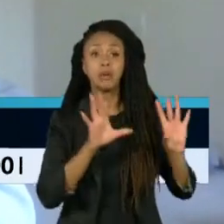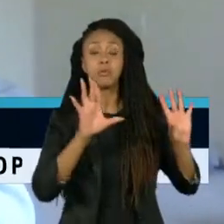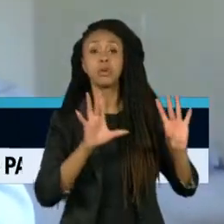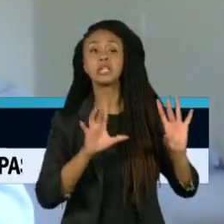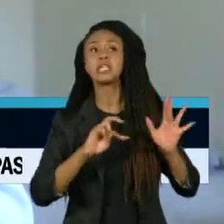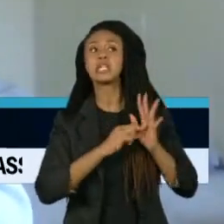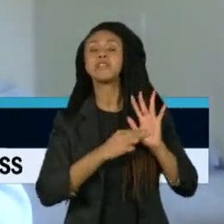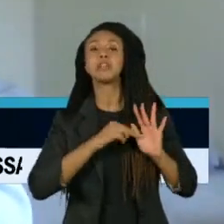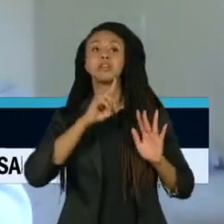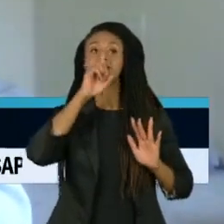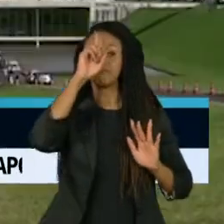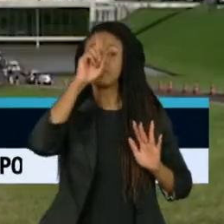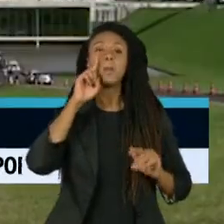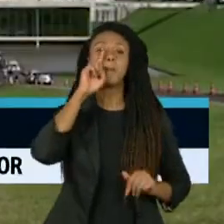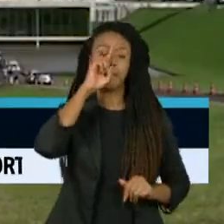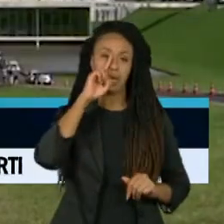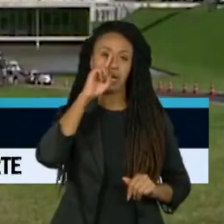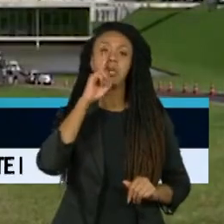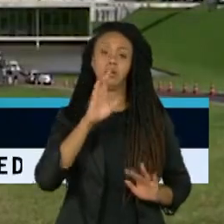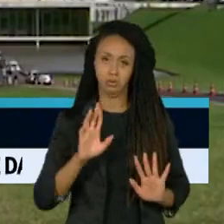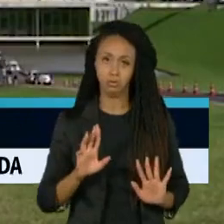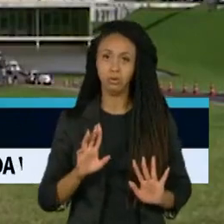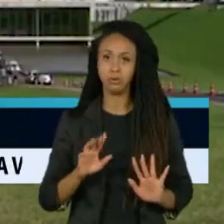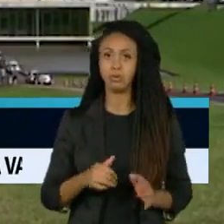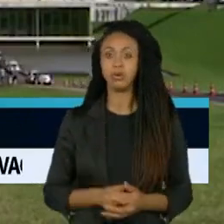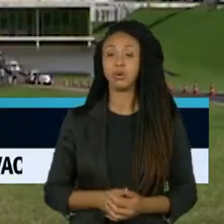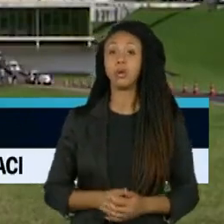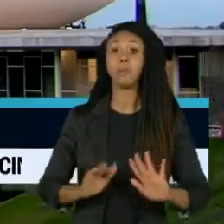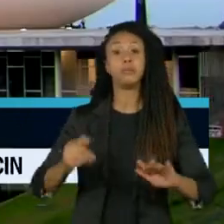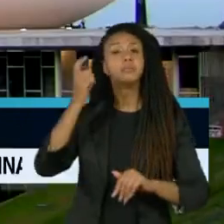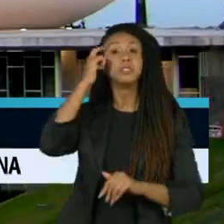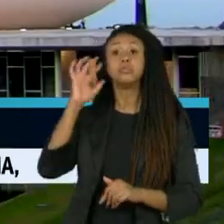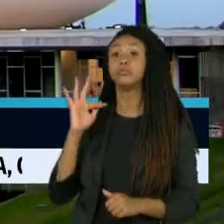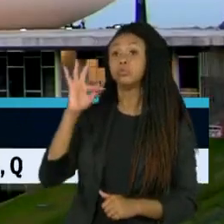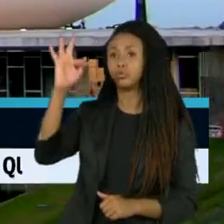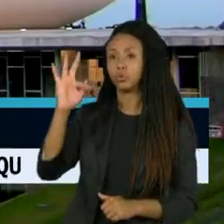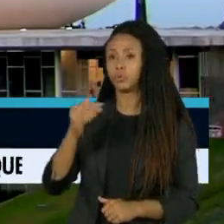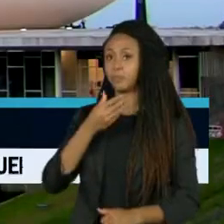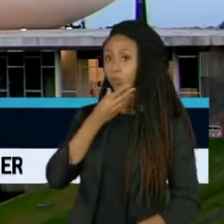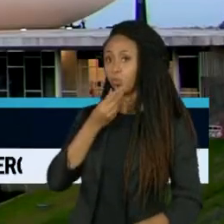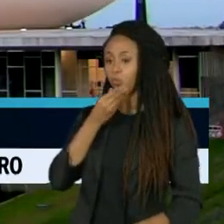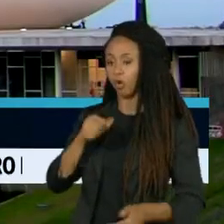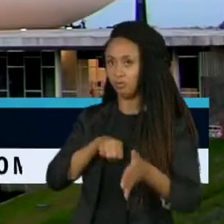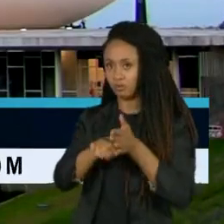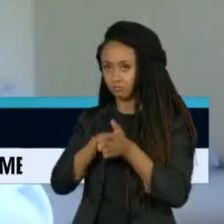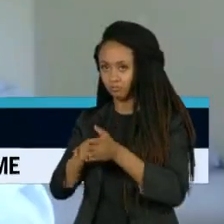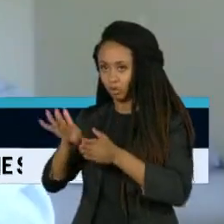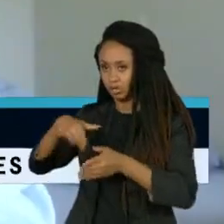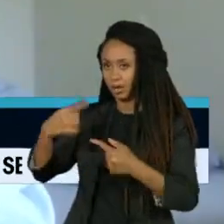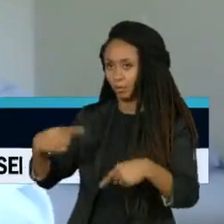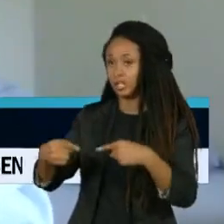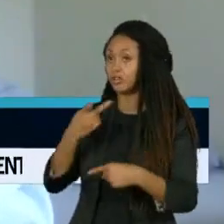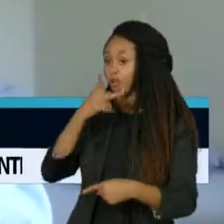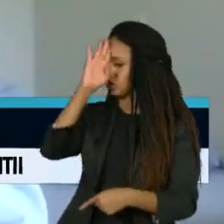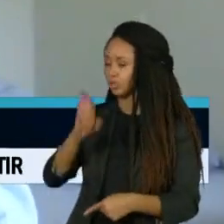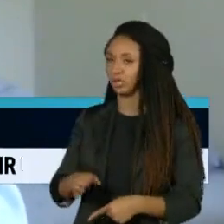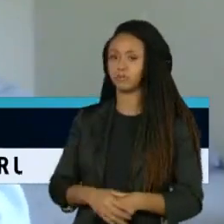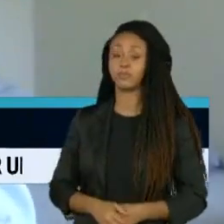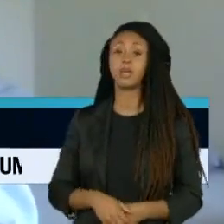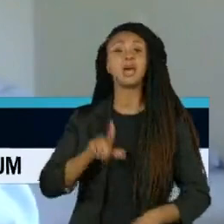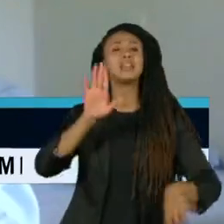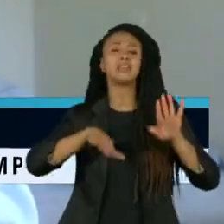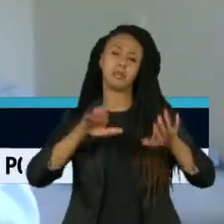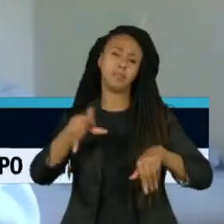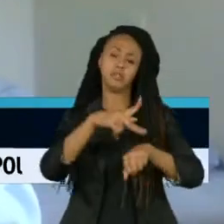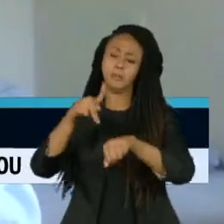representou. Já em relação ao futuro, o cientista político é direto. Varia de país para país,